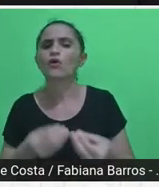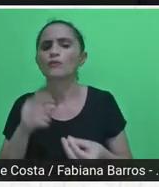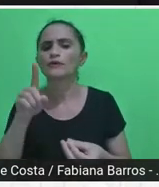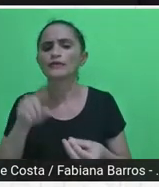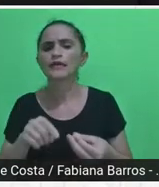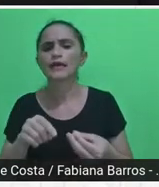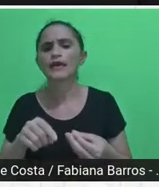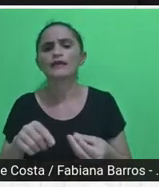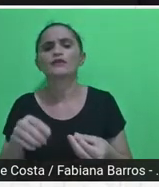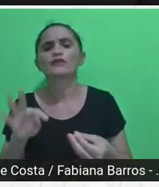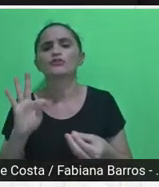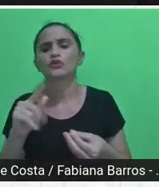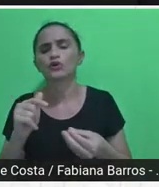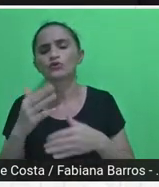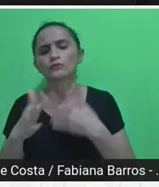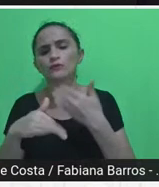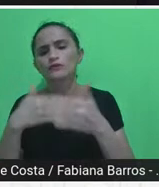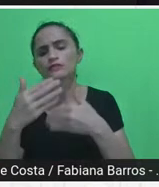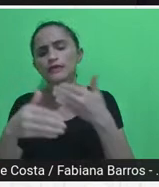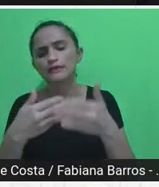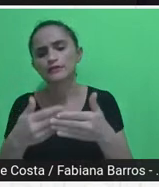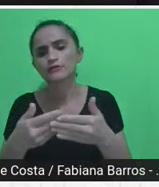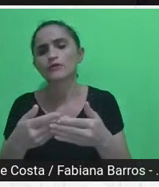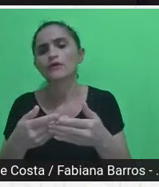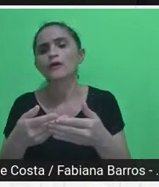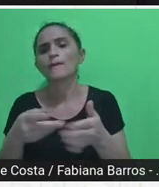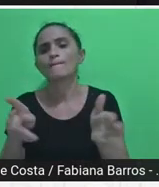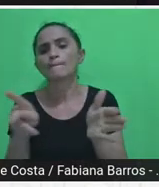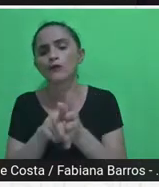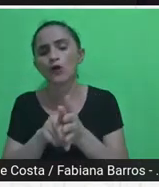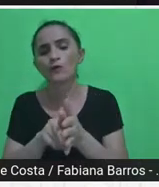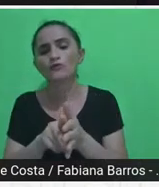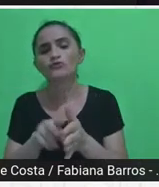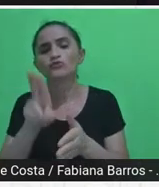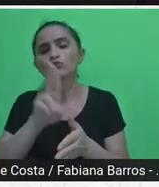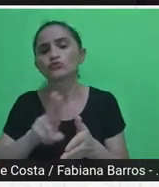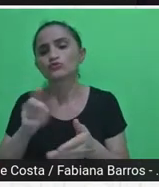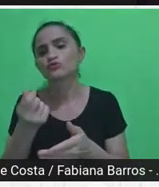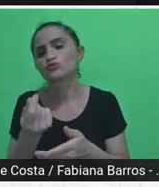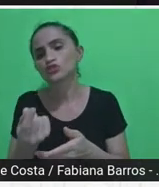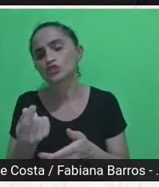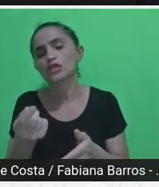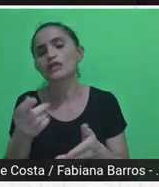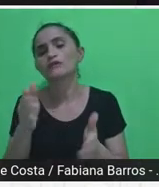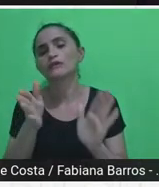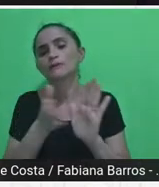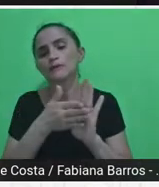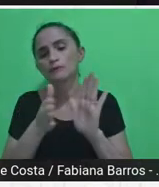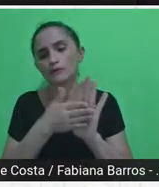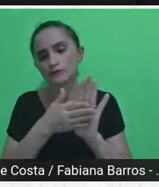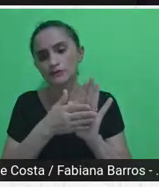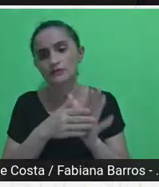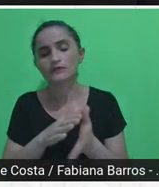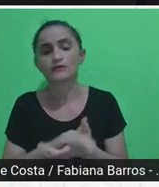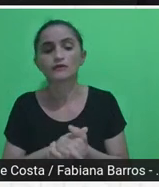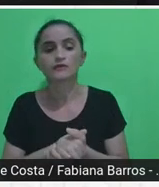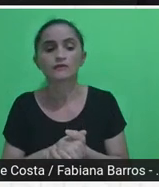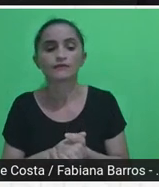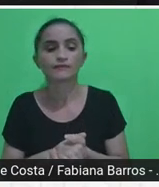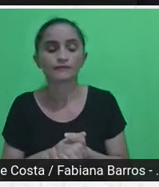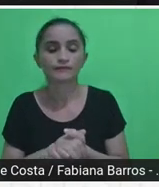frente, e como produto disponibilização das propostas preliminares. O terceiro